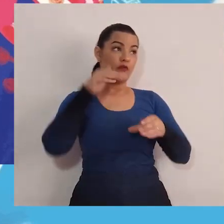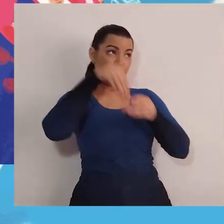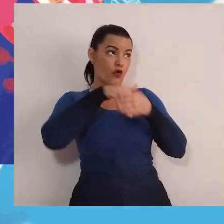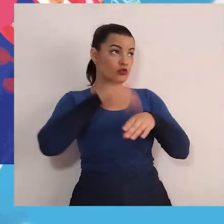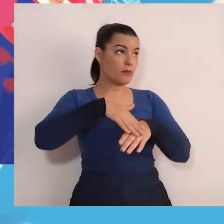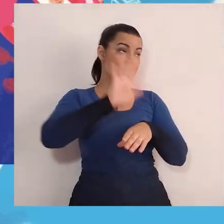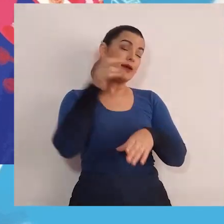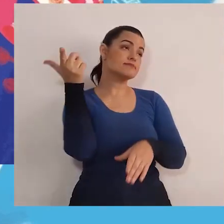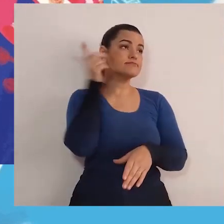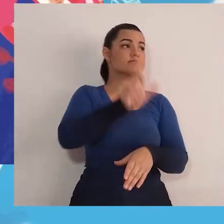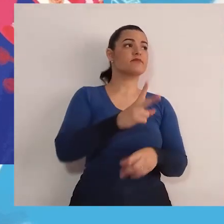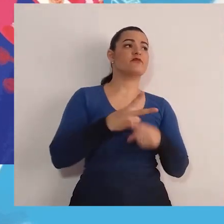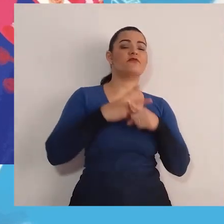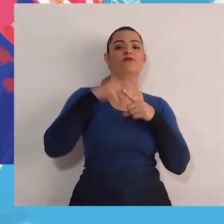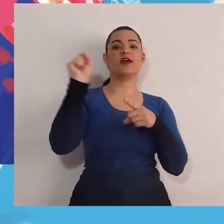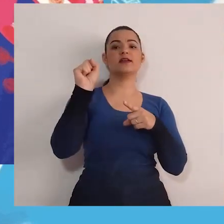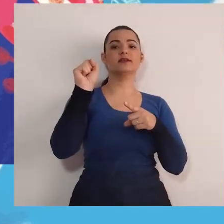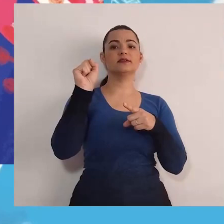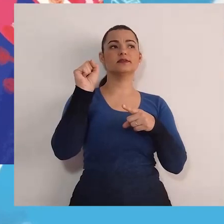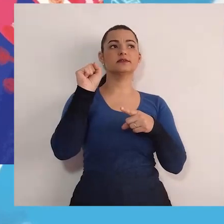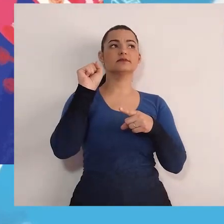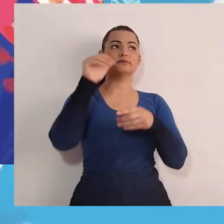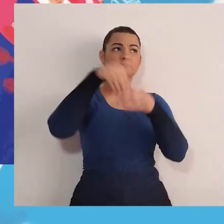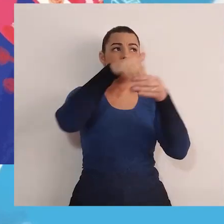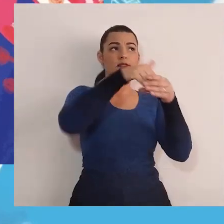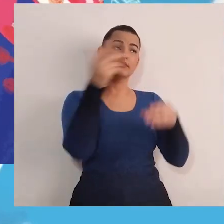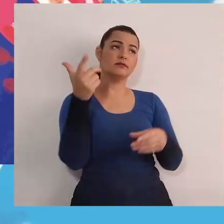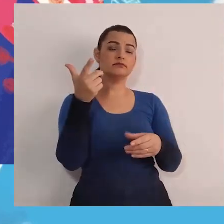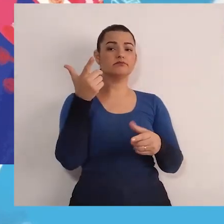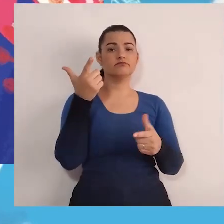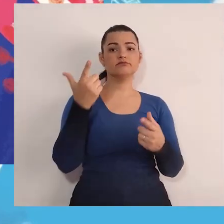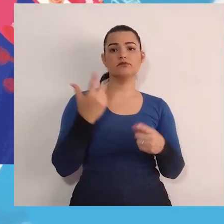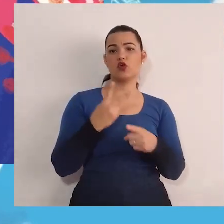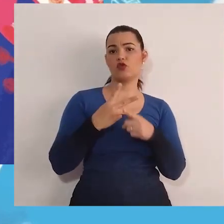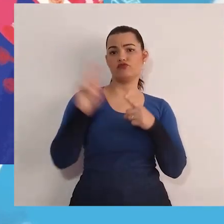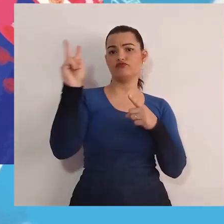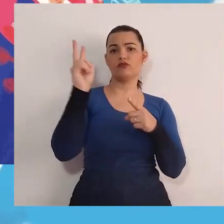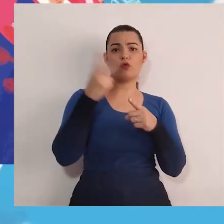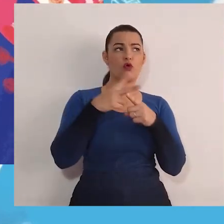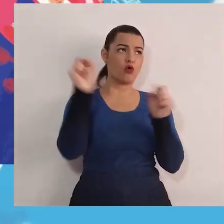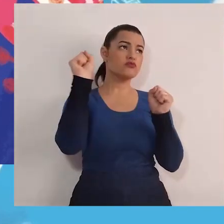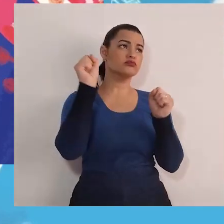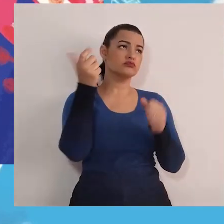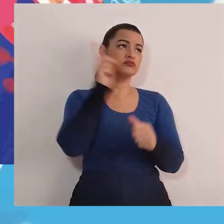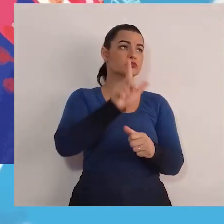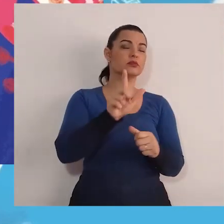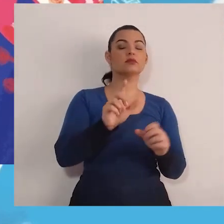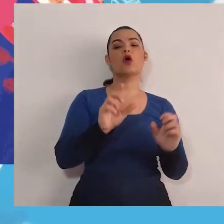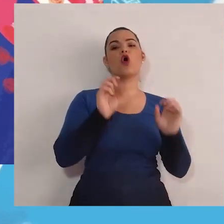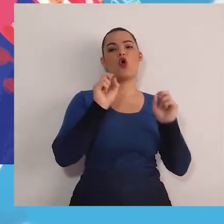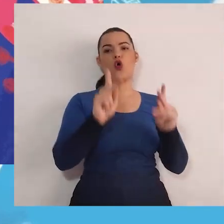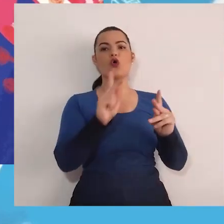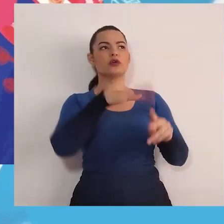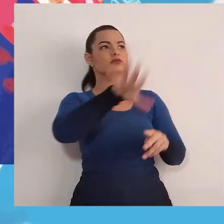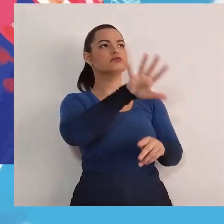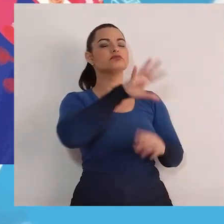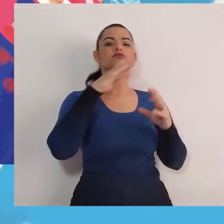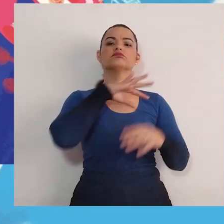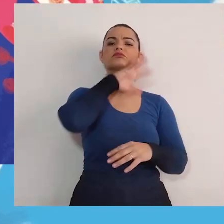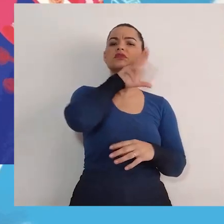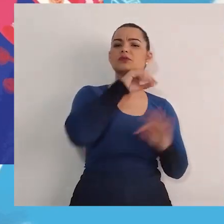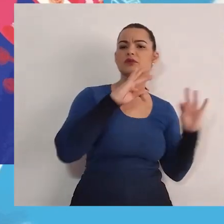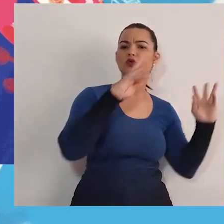É quem vai ganhar a próxima eleição. Ficou decidido, então, Que haveria uma eleição na